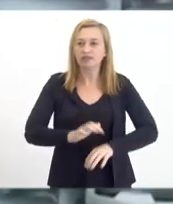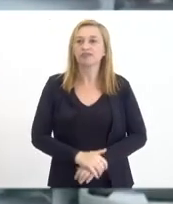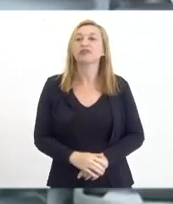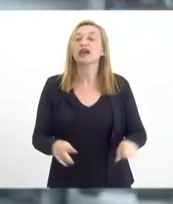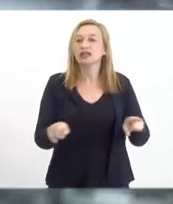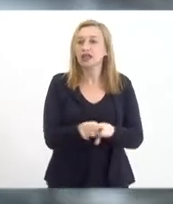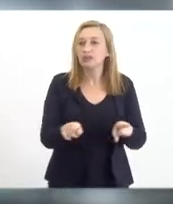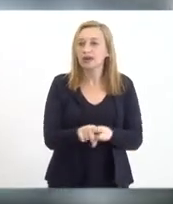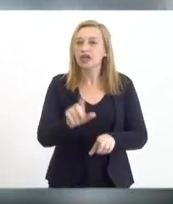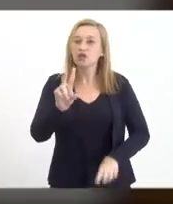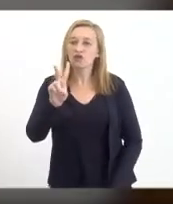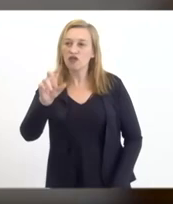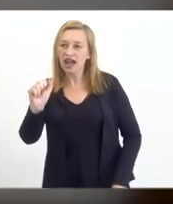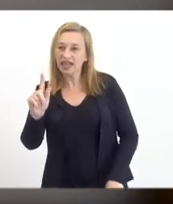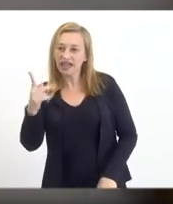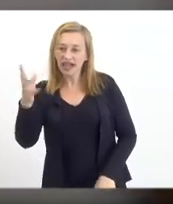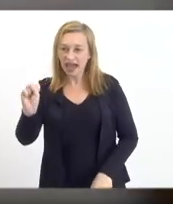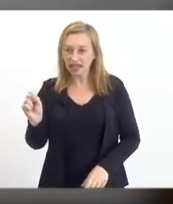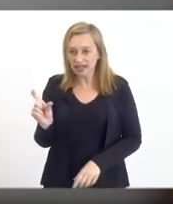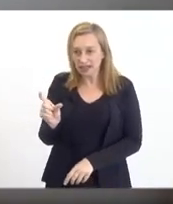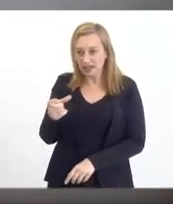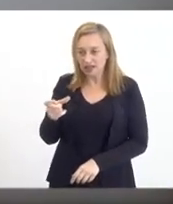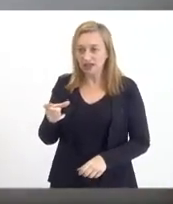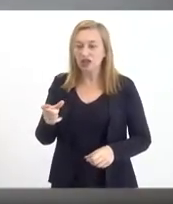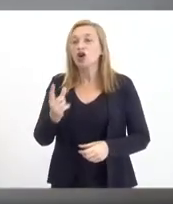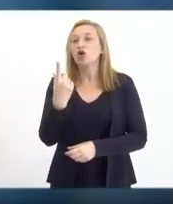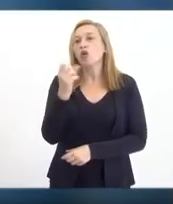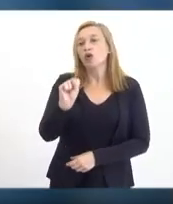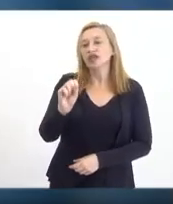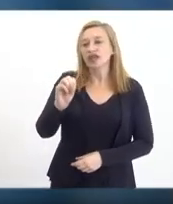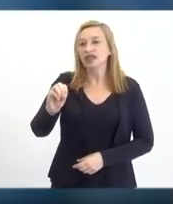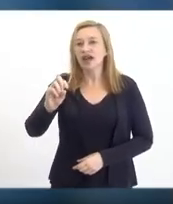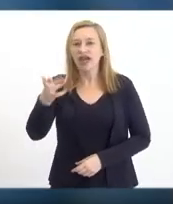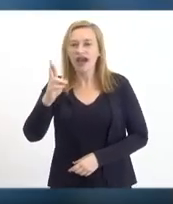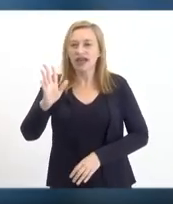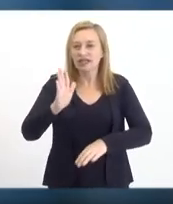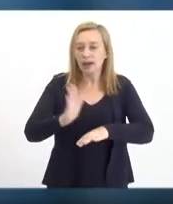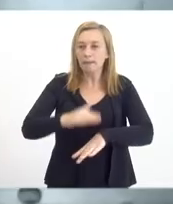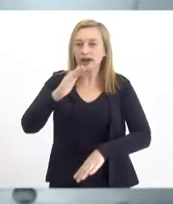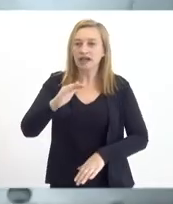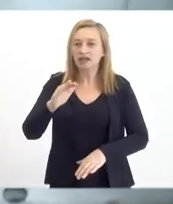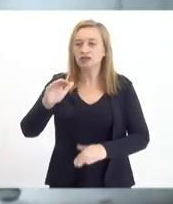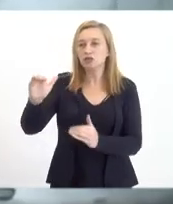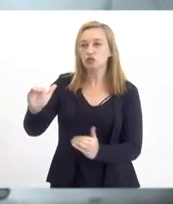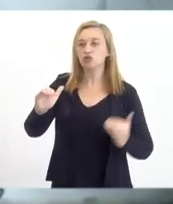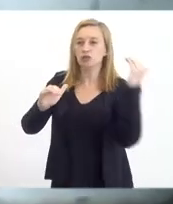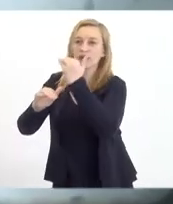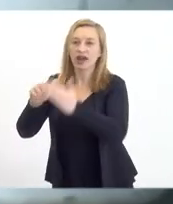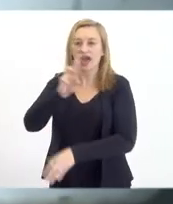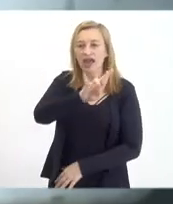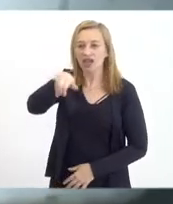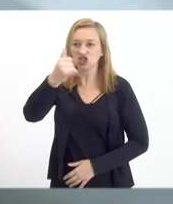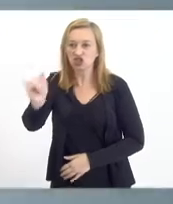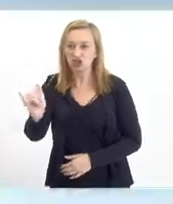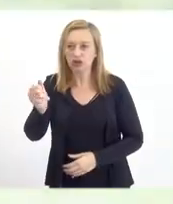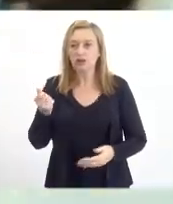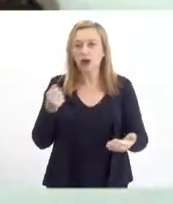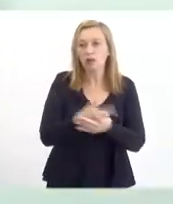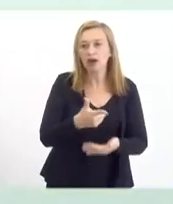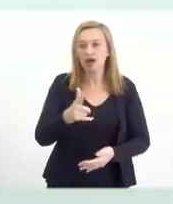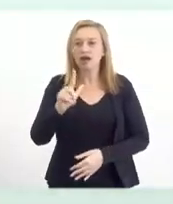E teve ainda o Vale Gás, uma cota extra de 80 reais a mais do Super RJ para compra de botijão.